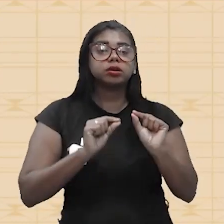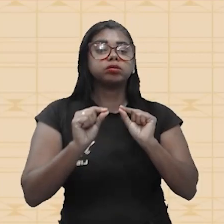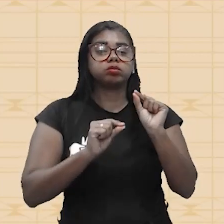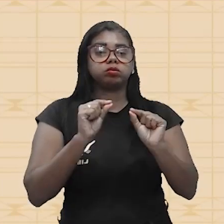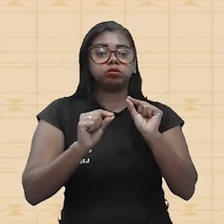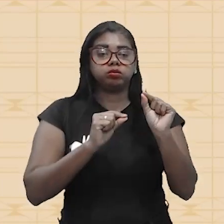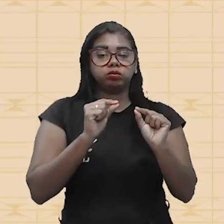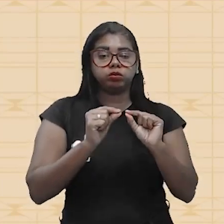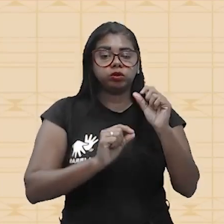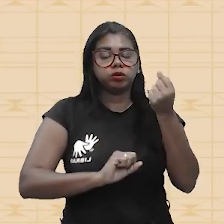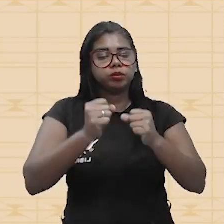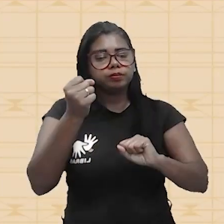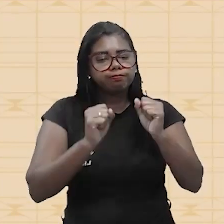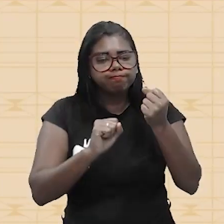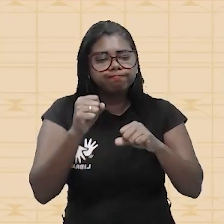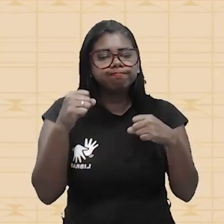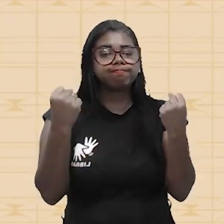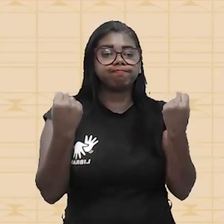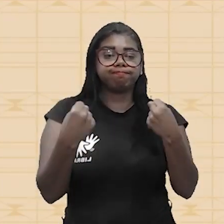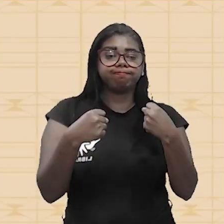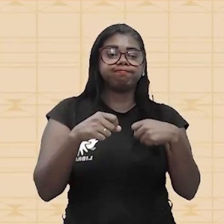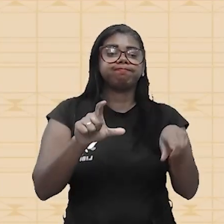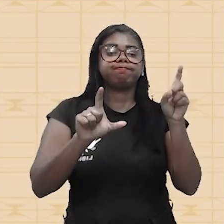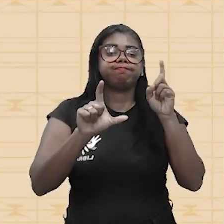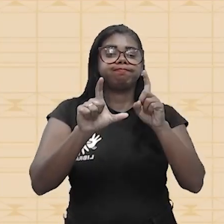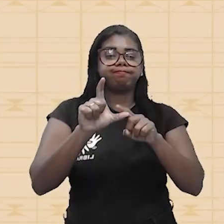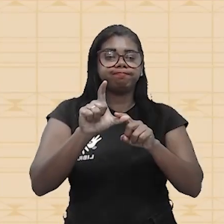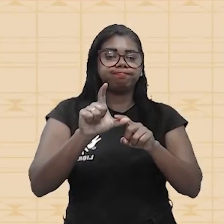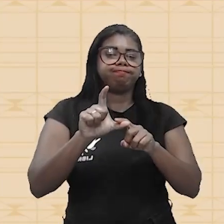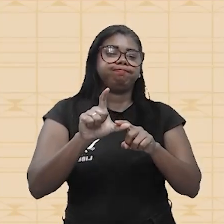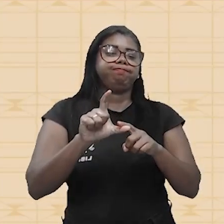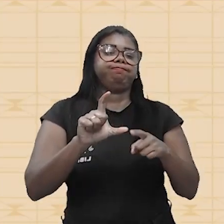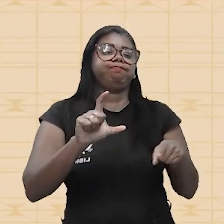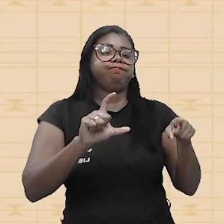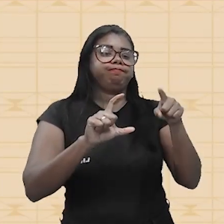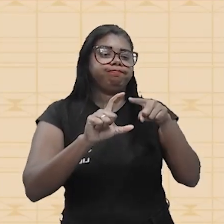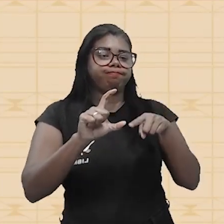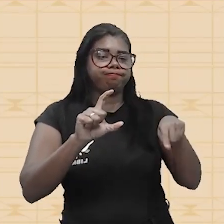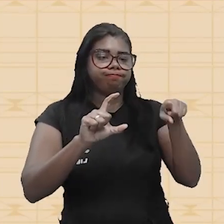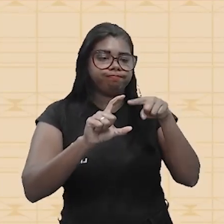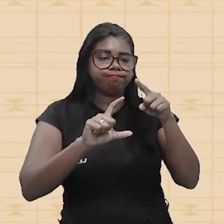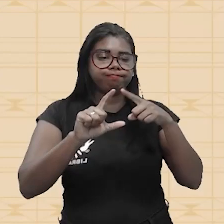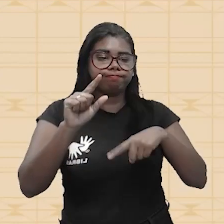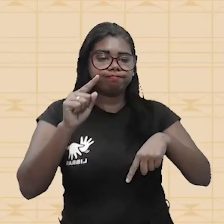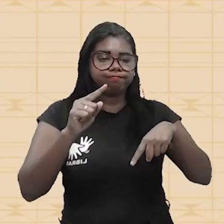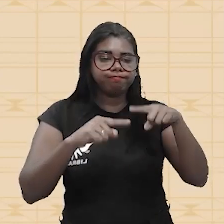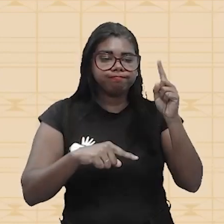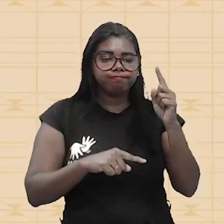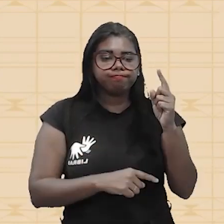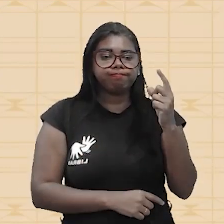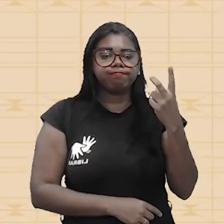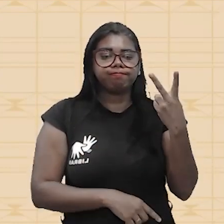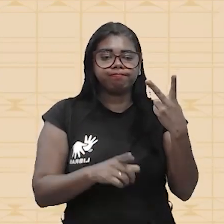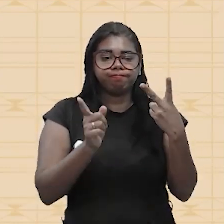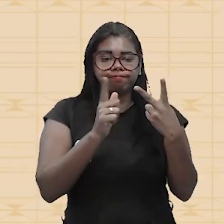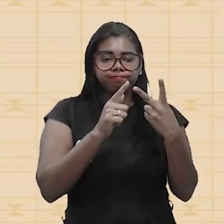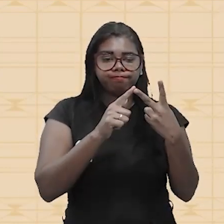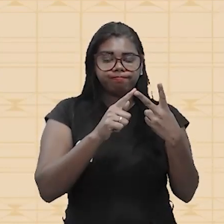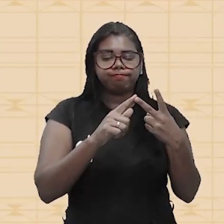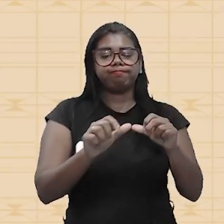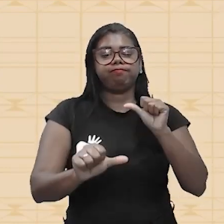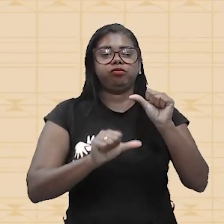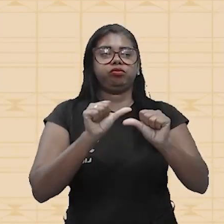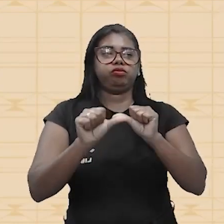uma máquina, ela depende de ciclos, e esses ciclos estão associados entre duas transformações isotérmicas